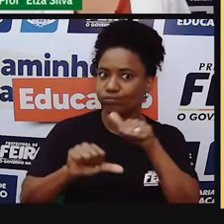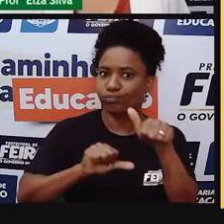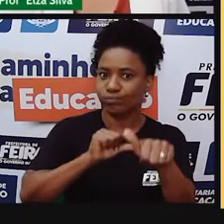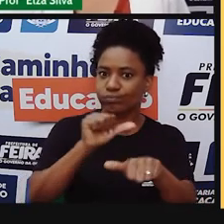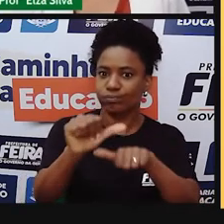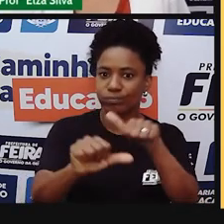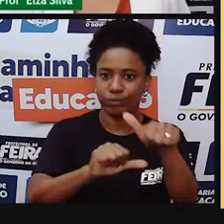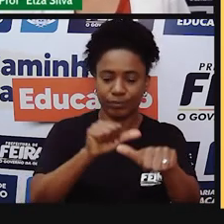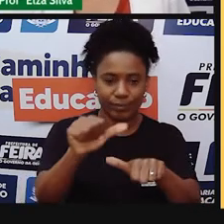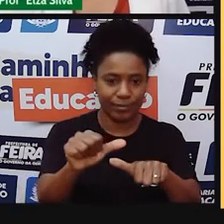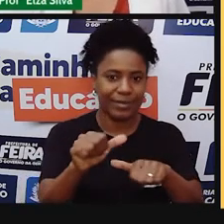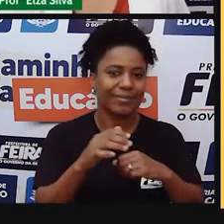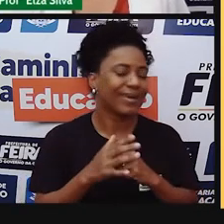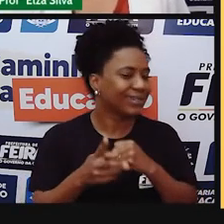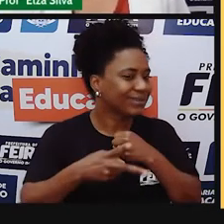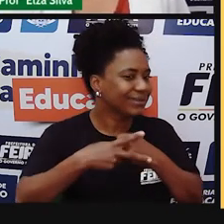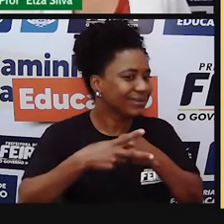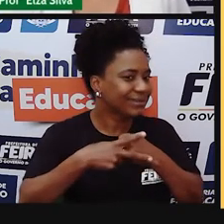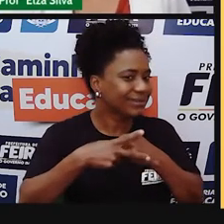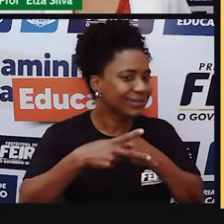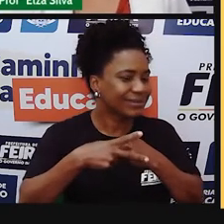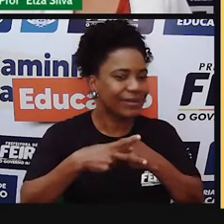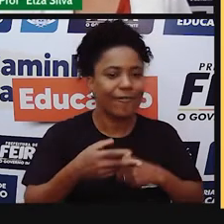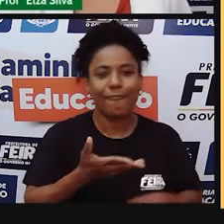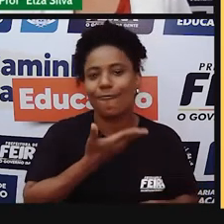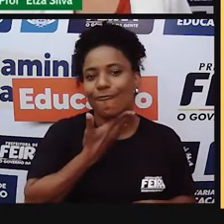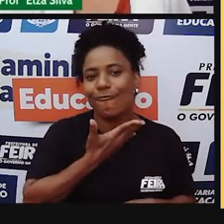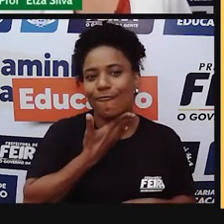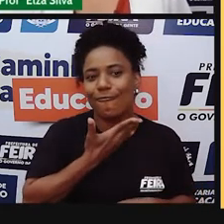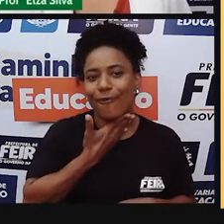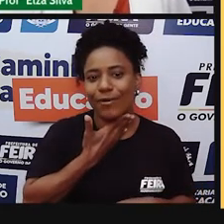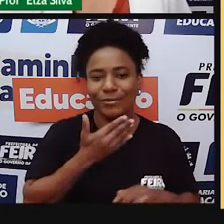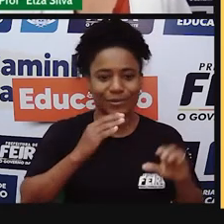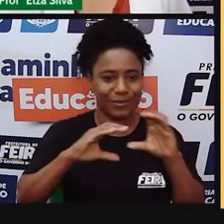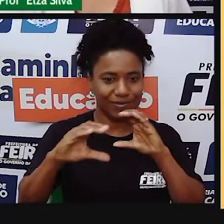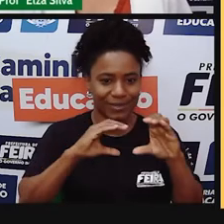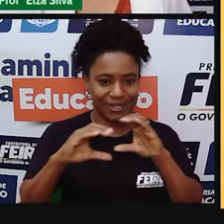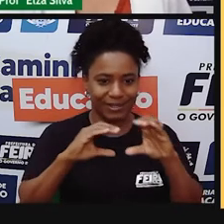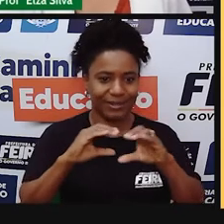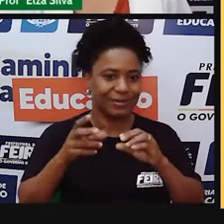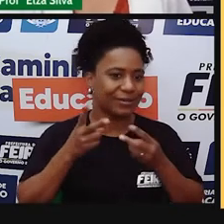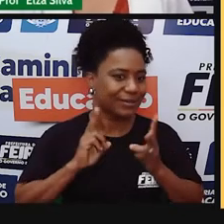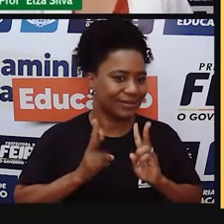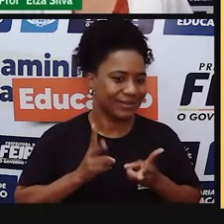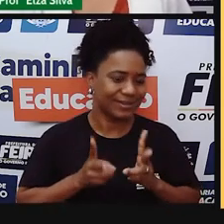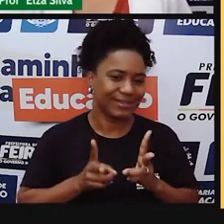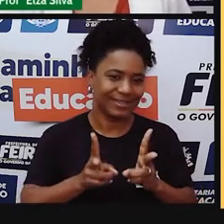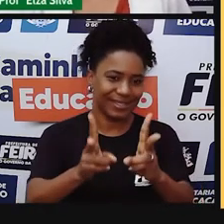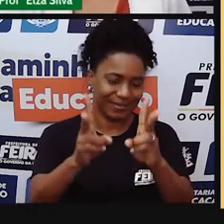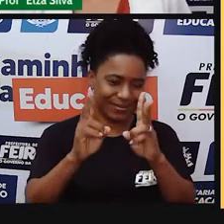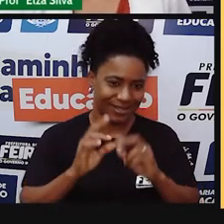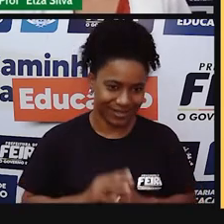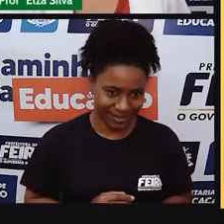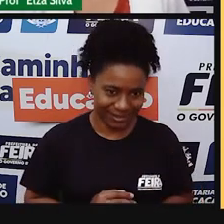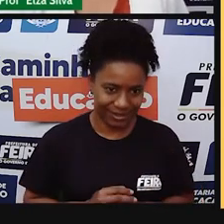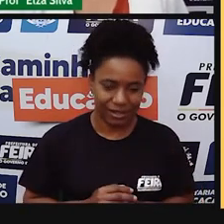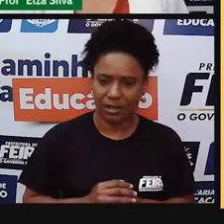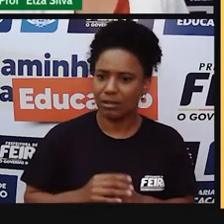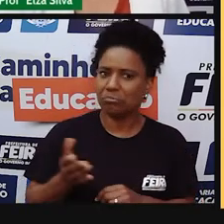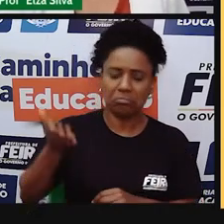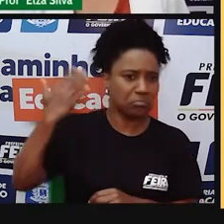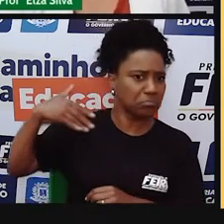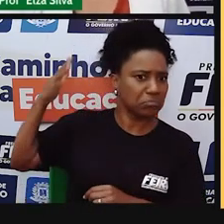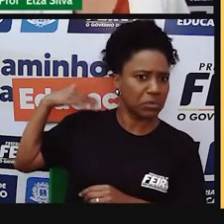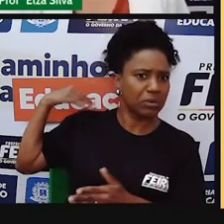Verbal Communication, a comunicação verbal, ela esteve presente durante muitos séculos até